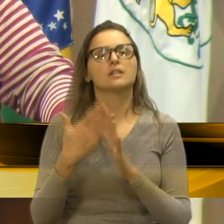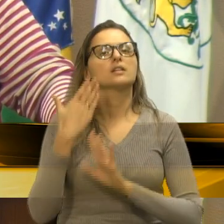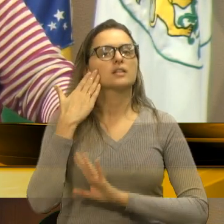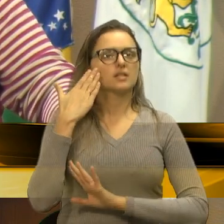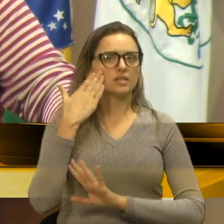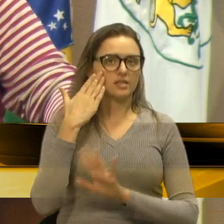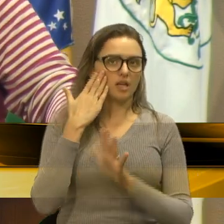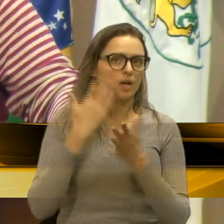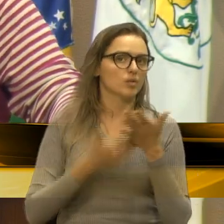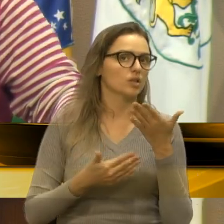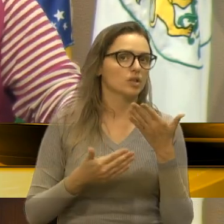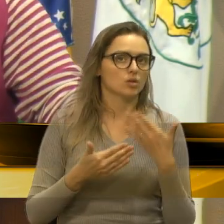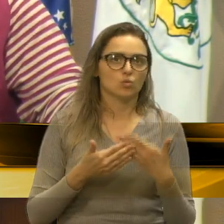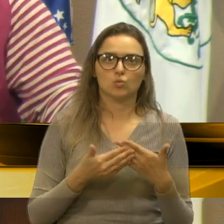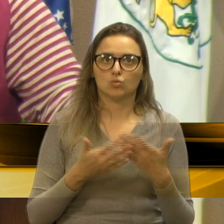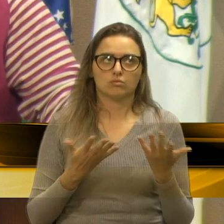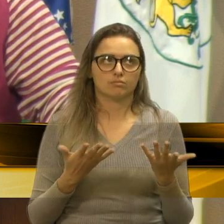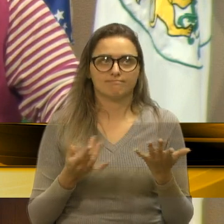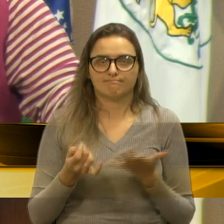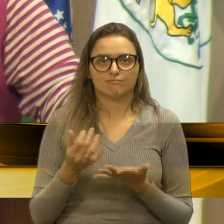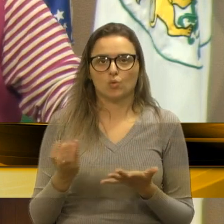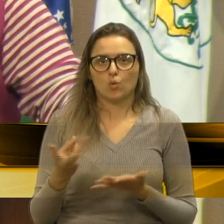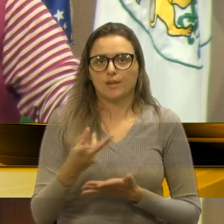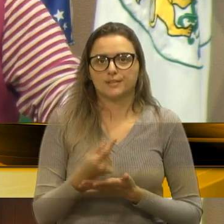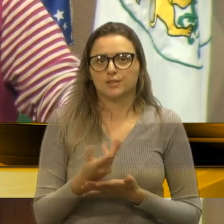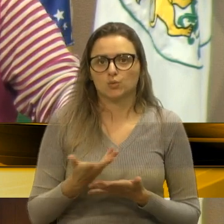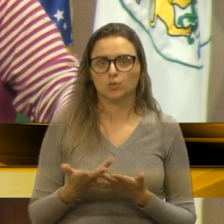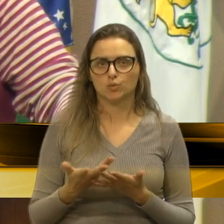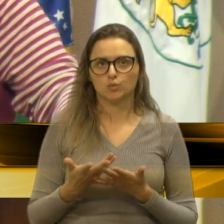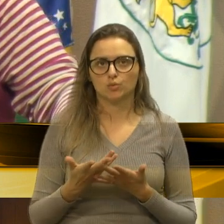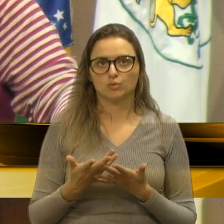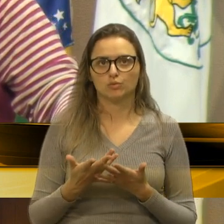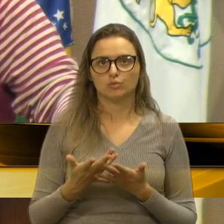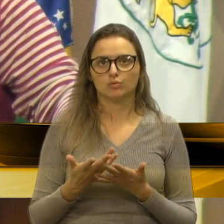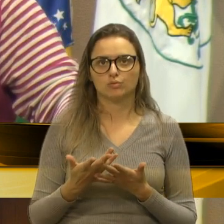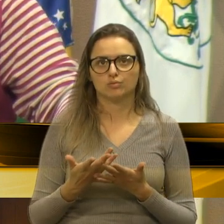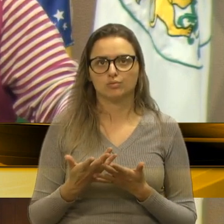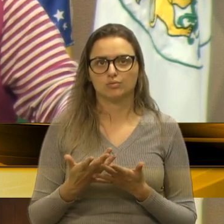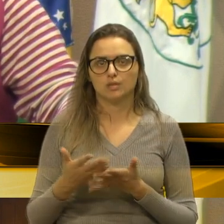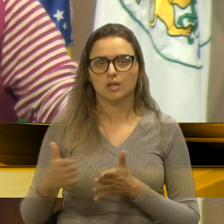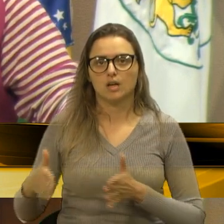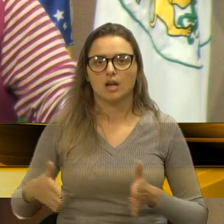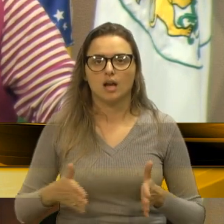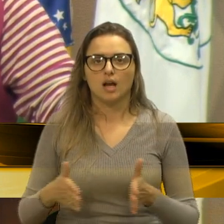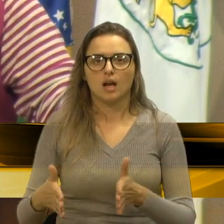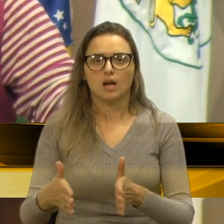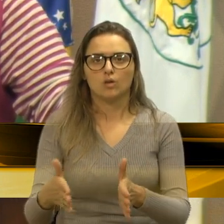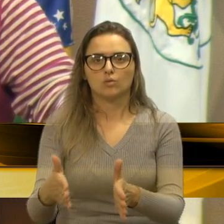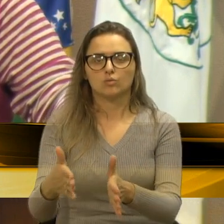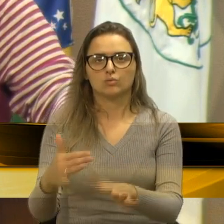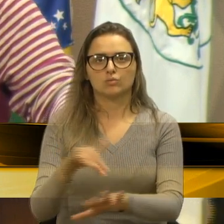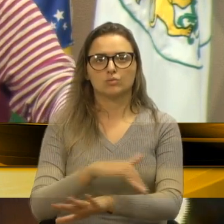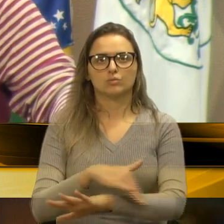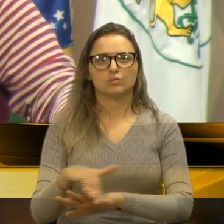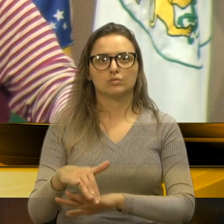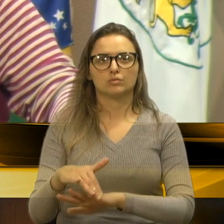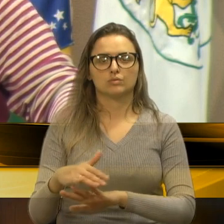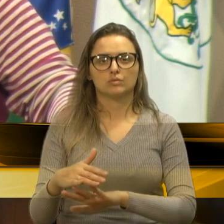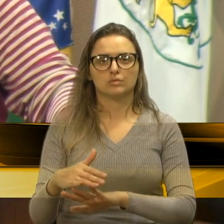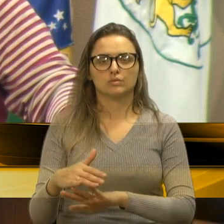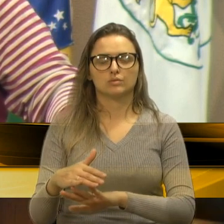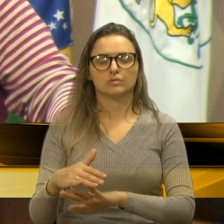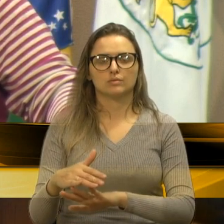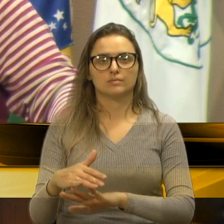está totalmente, totalmente não, terá estrangulada a rodovia, a lá, ocupa mais